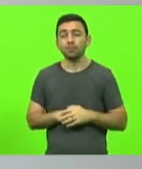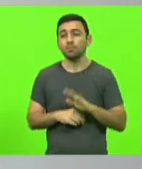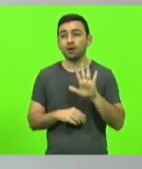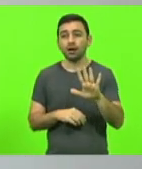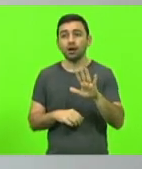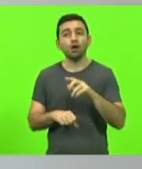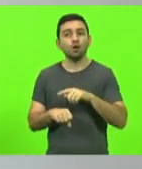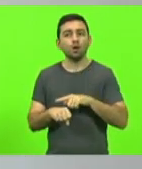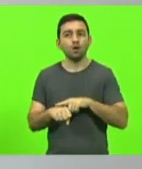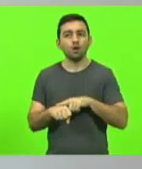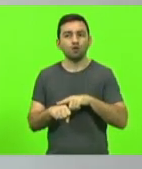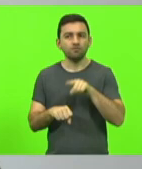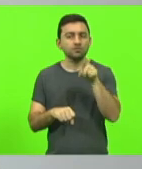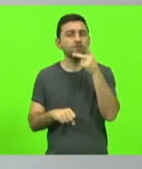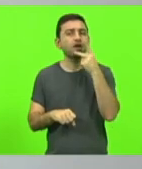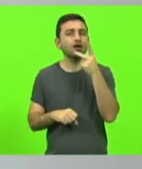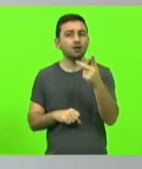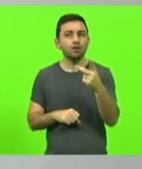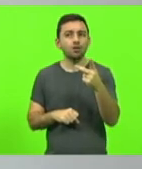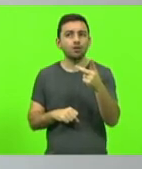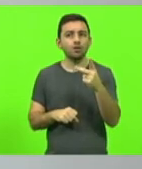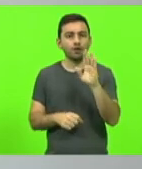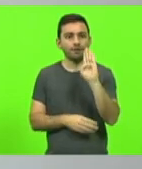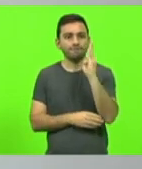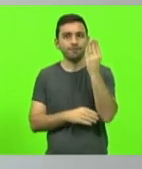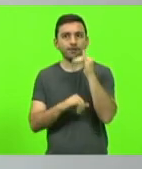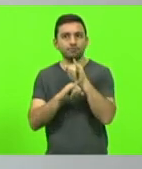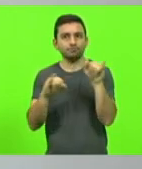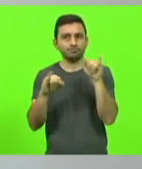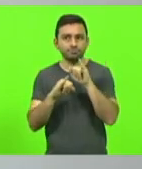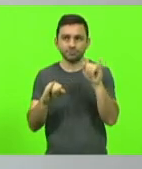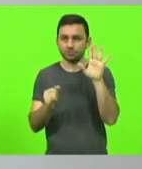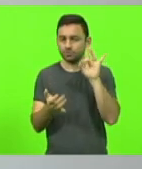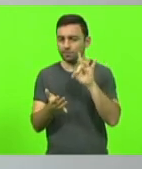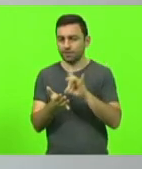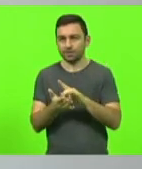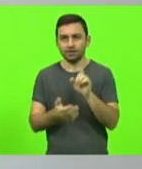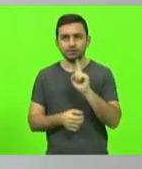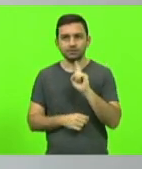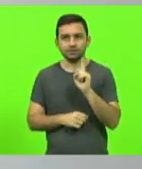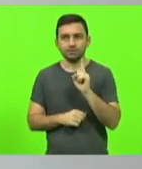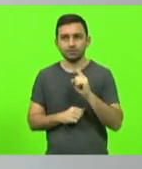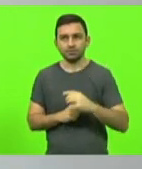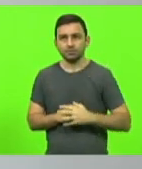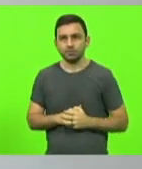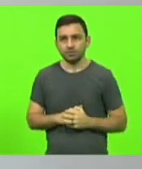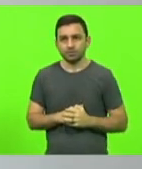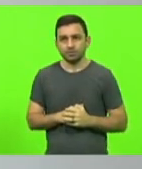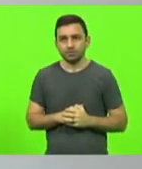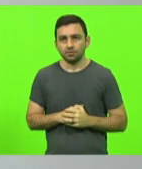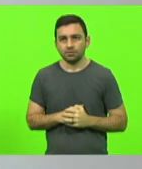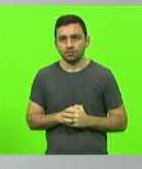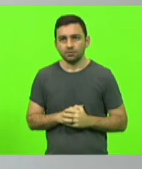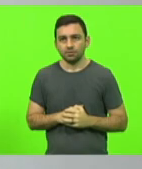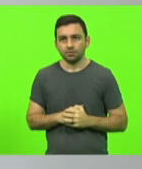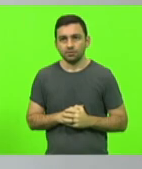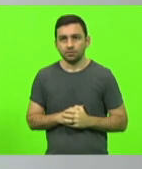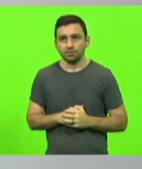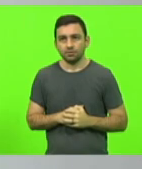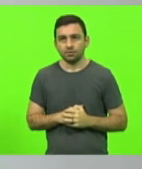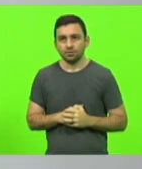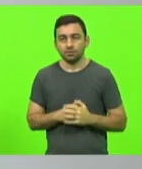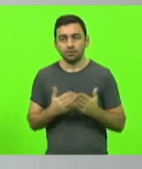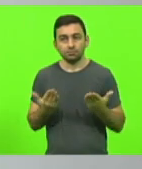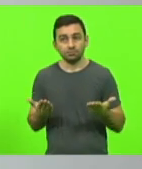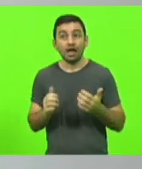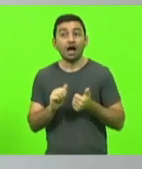excelência comenta que teve muita fake news. Não, isso não é verdade, deputado Frigo, não é verdade. A corrida